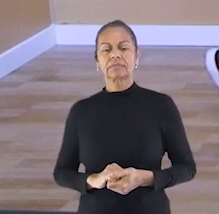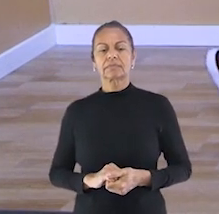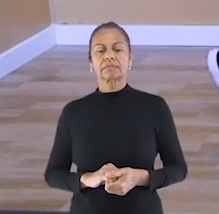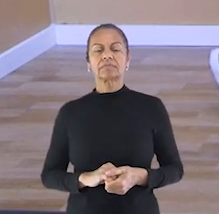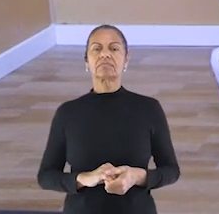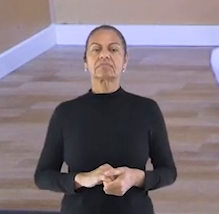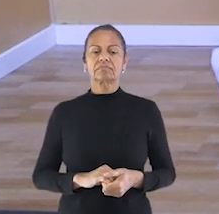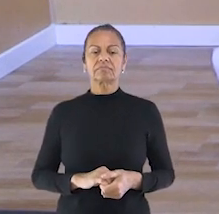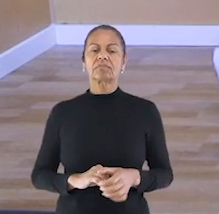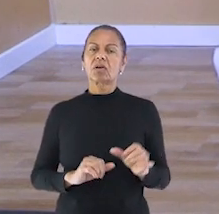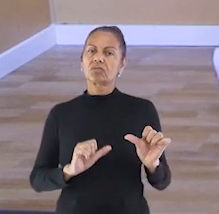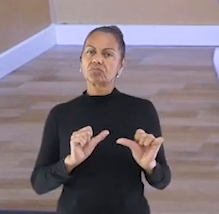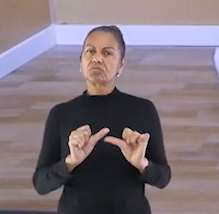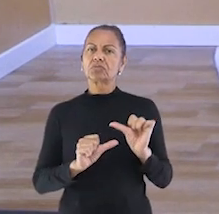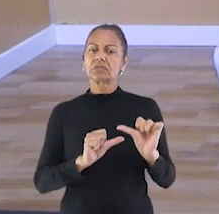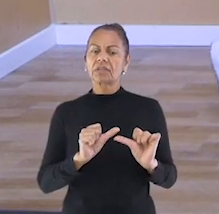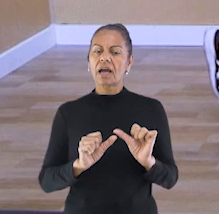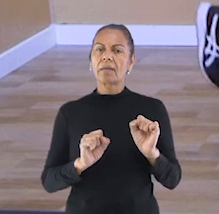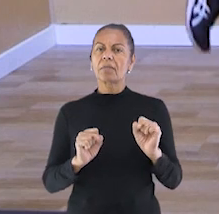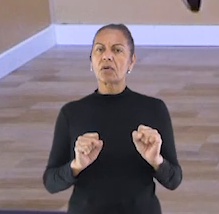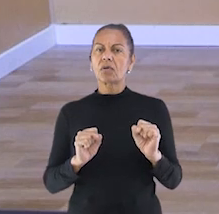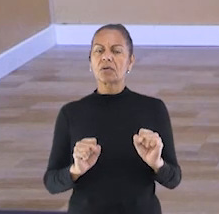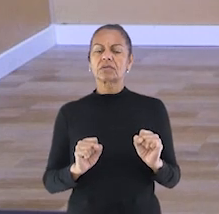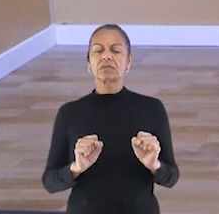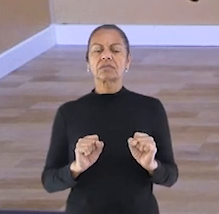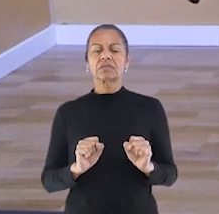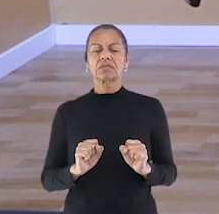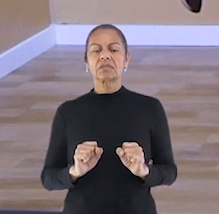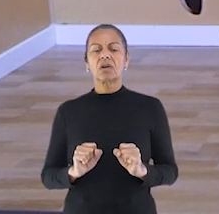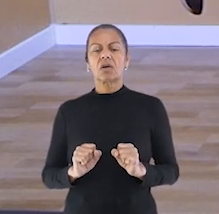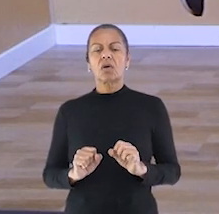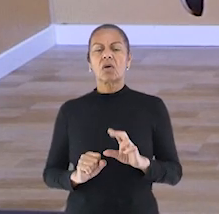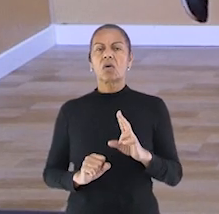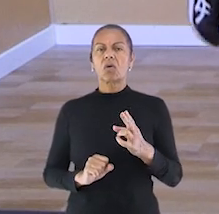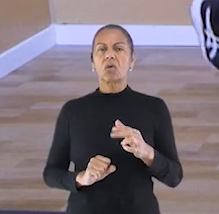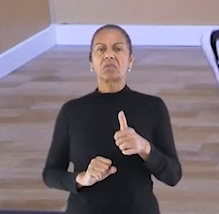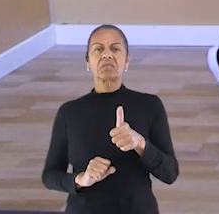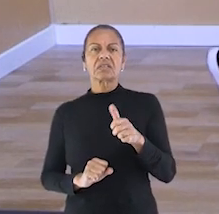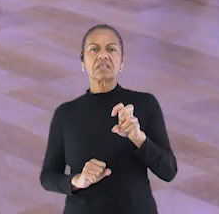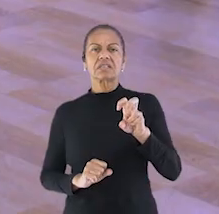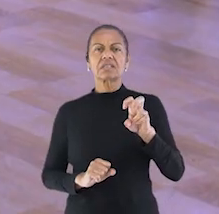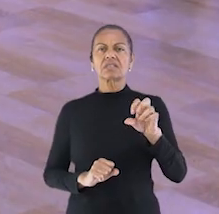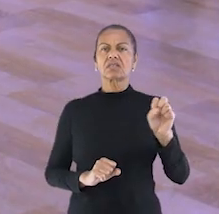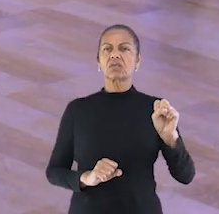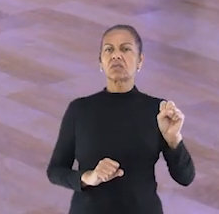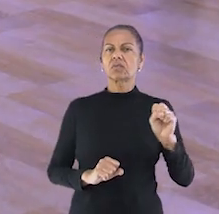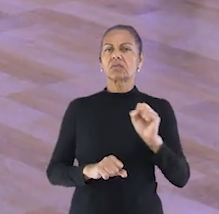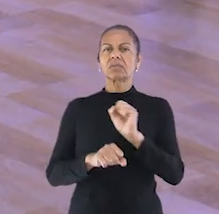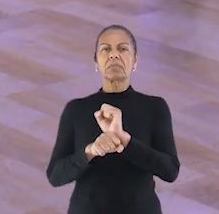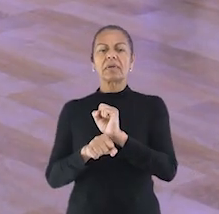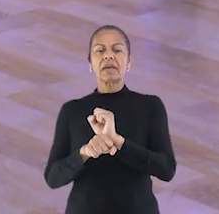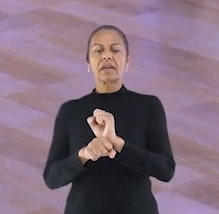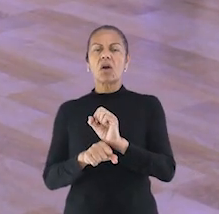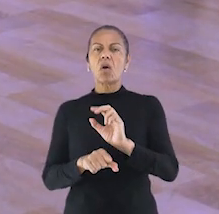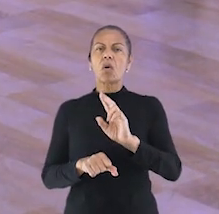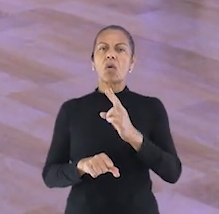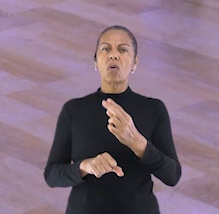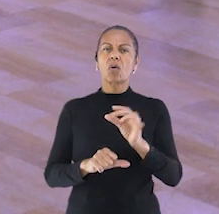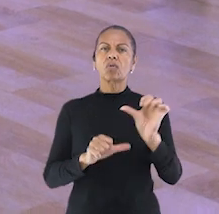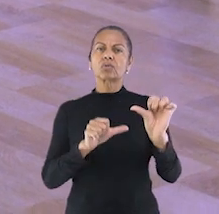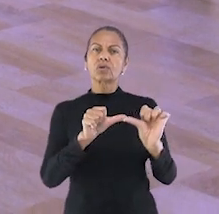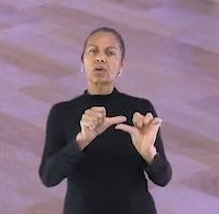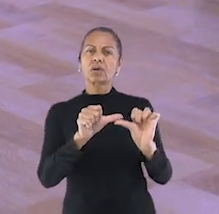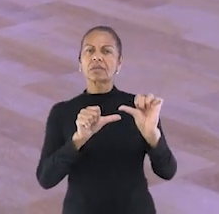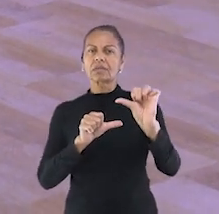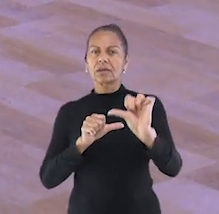Um. Dois. Beleza? Ou segurar aqui. Quinze segundos. Ou trocar. Quinze segundos.